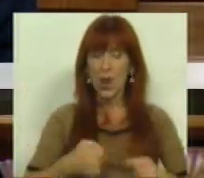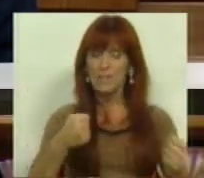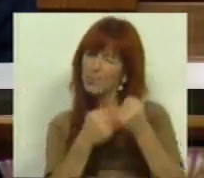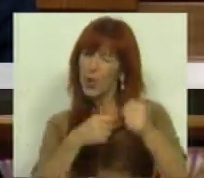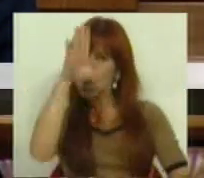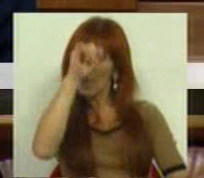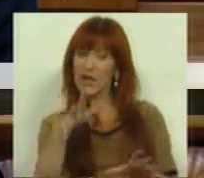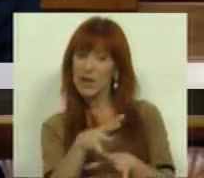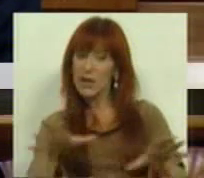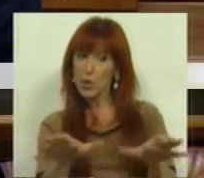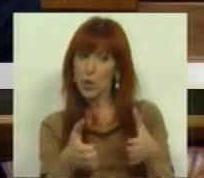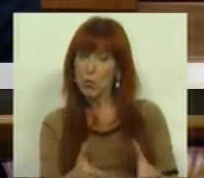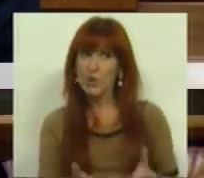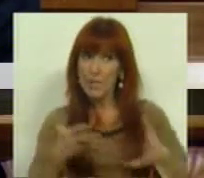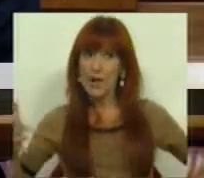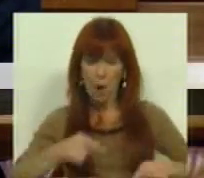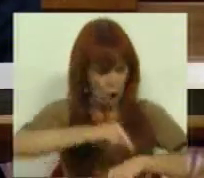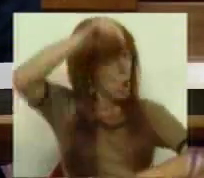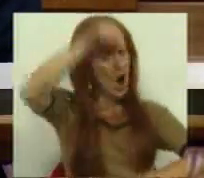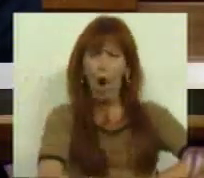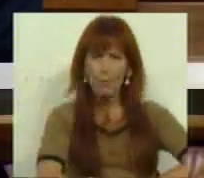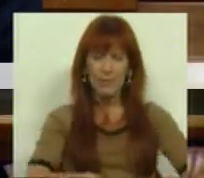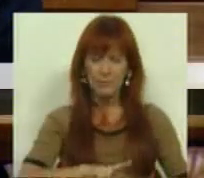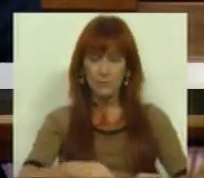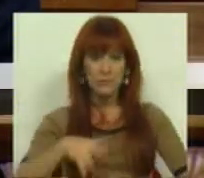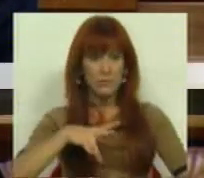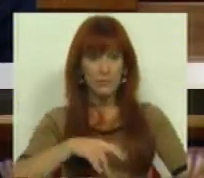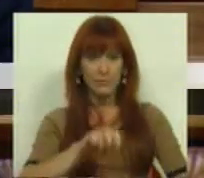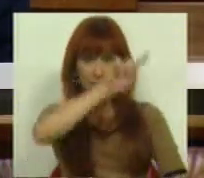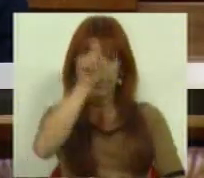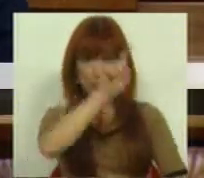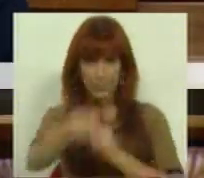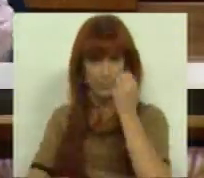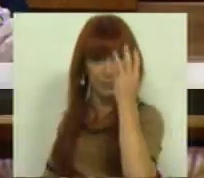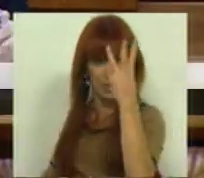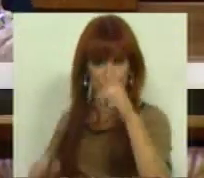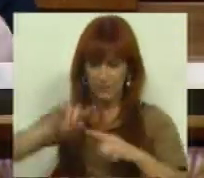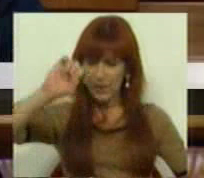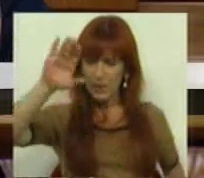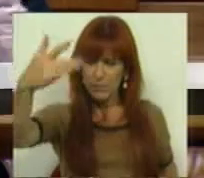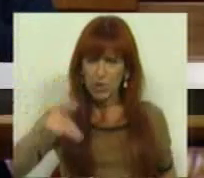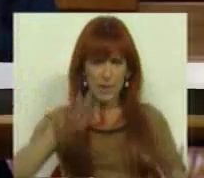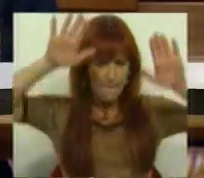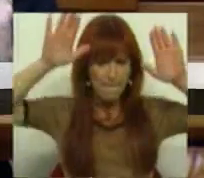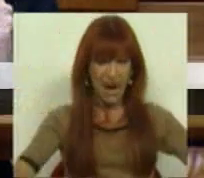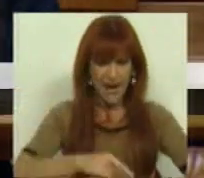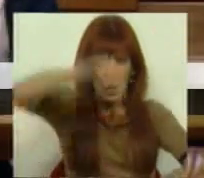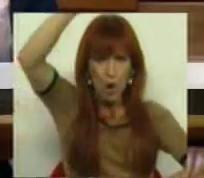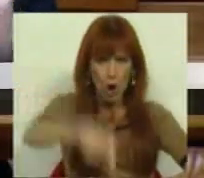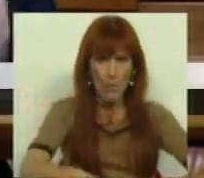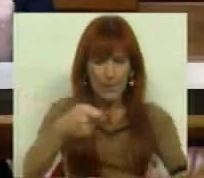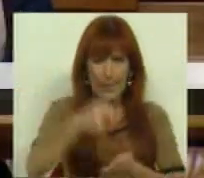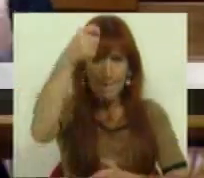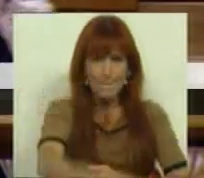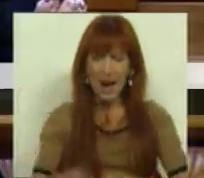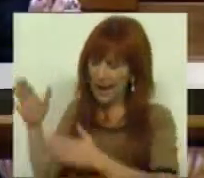e as bancadas da maioria no imediato à correção de três questões. Primeiro, a suspensão imediata do